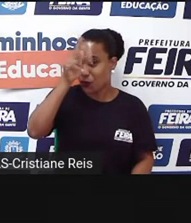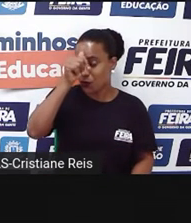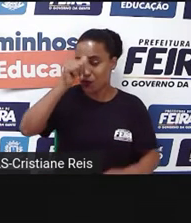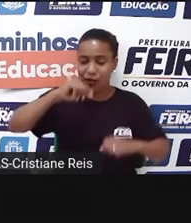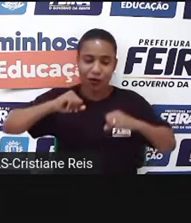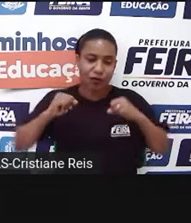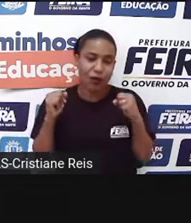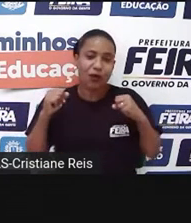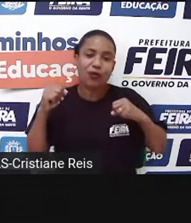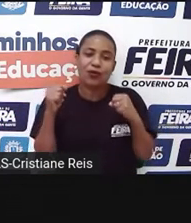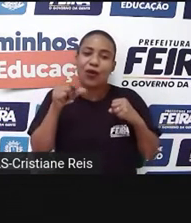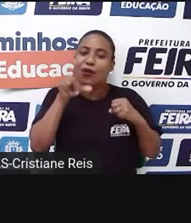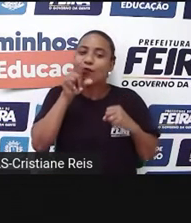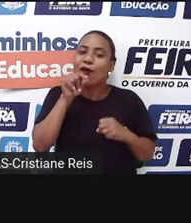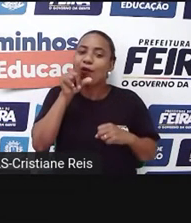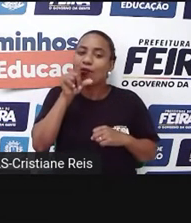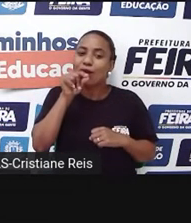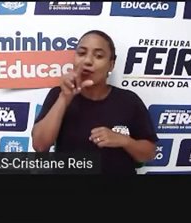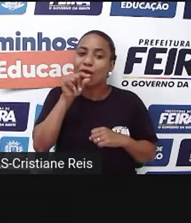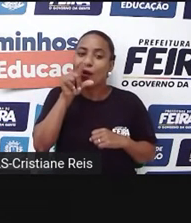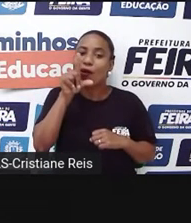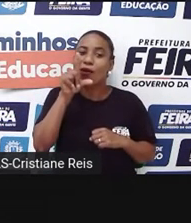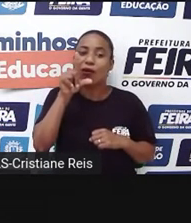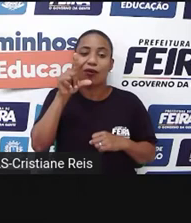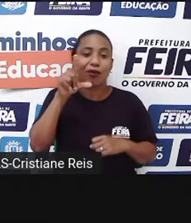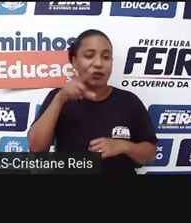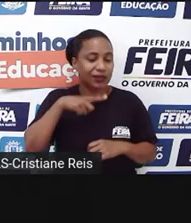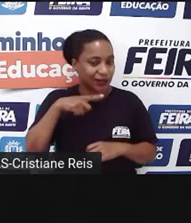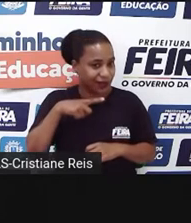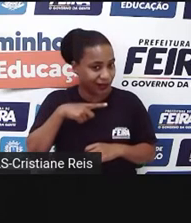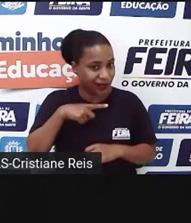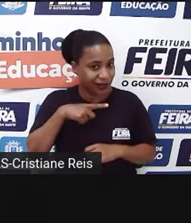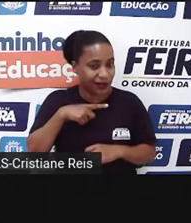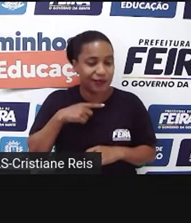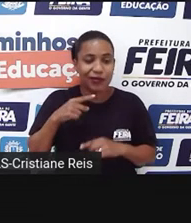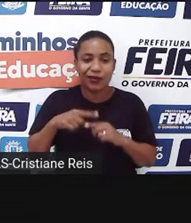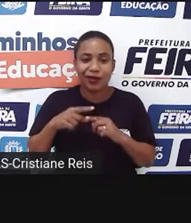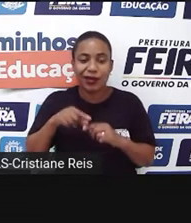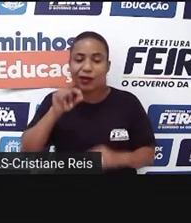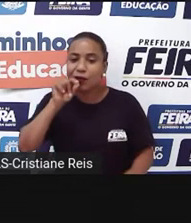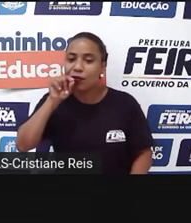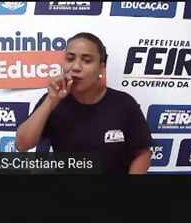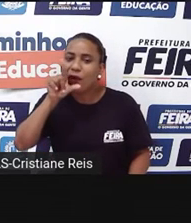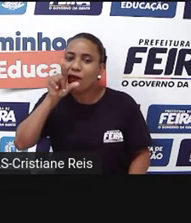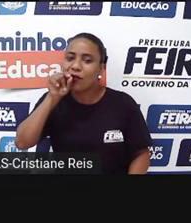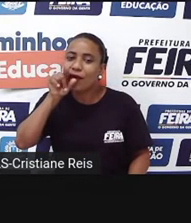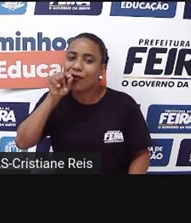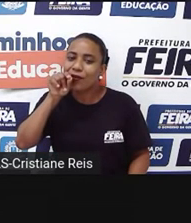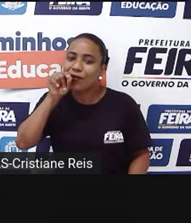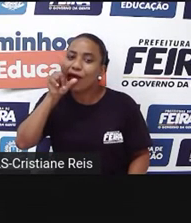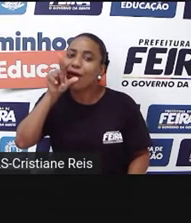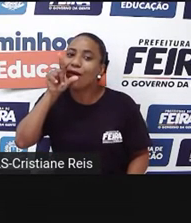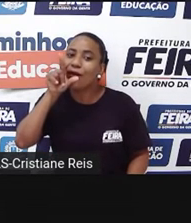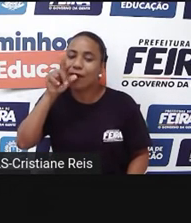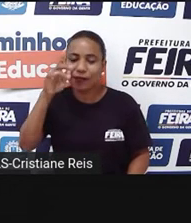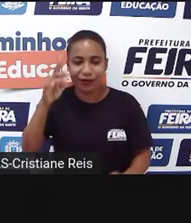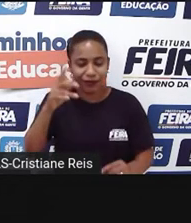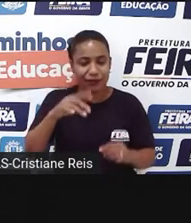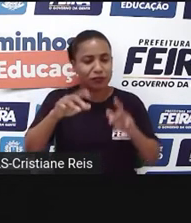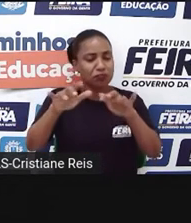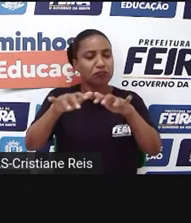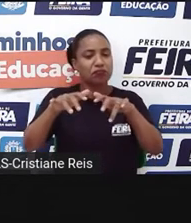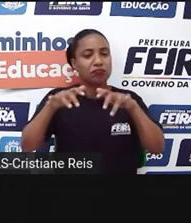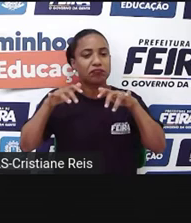meio da cena, quem estiver na plateia assistindo, vai ouvir o galo cantar. E aqui nós temos o diálogo entre